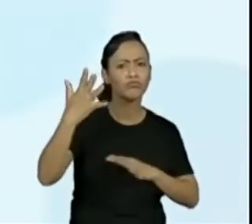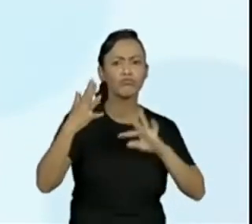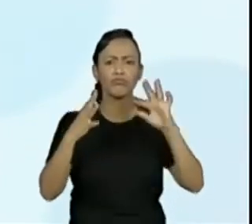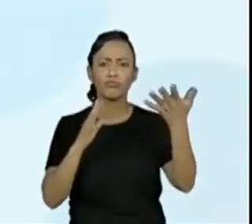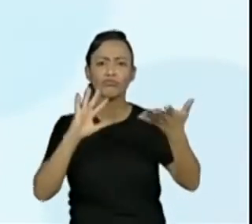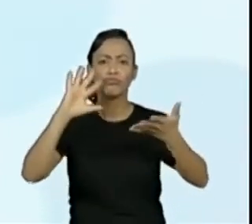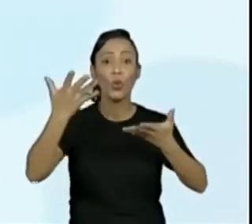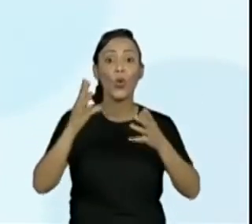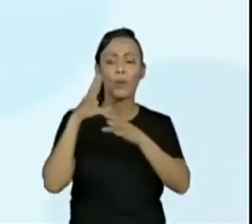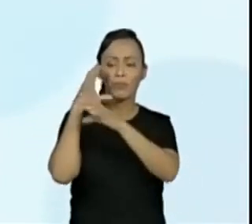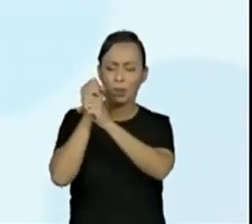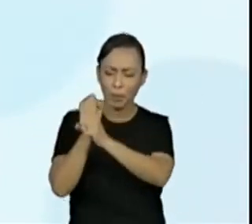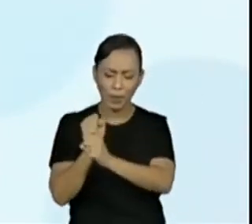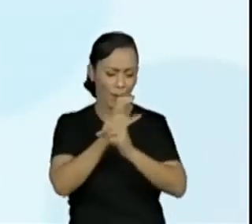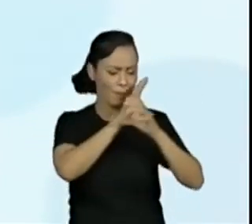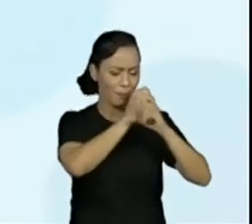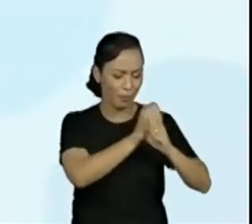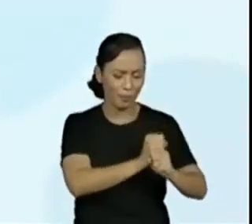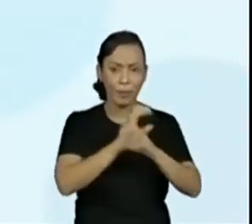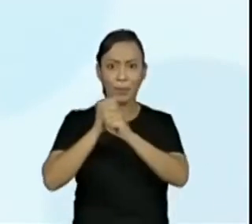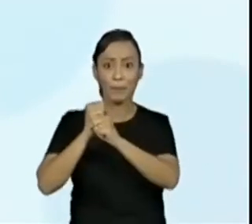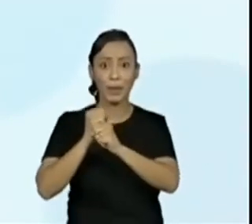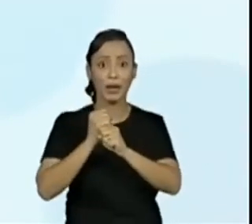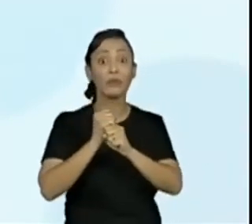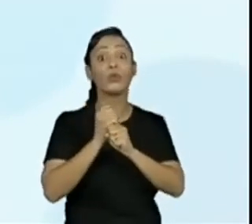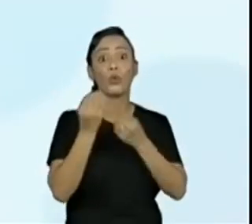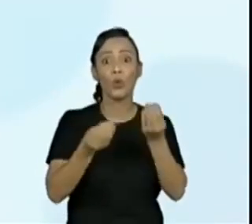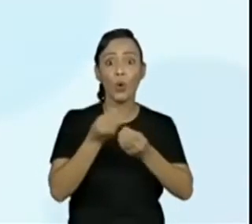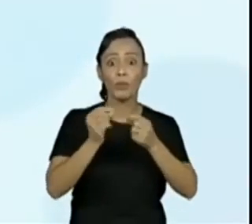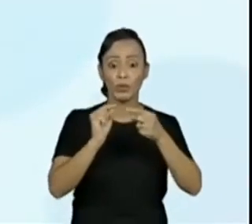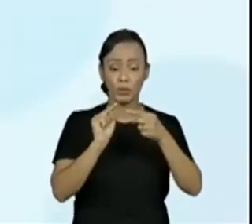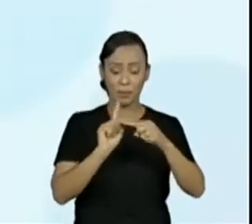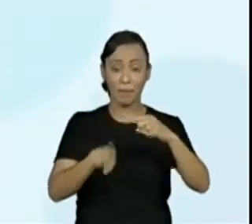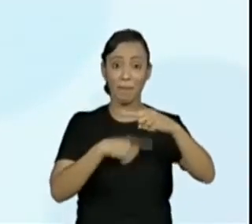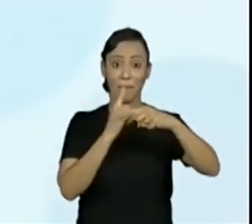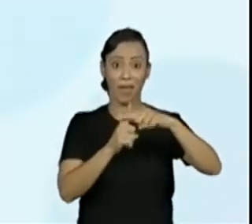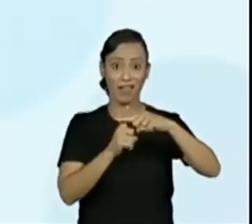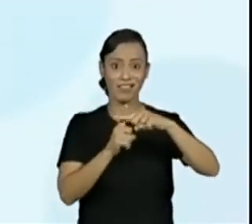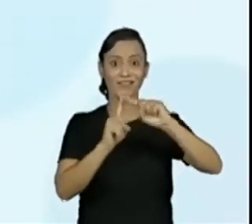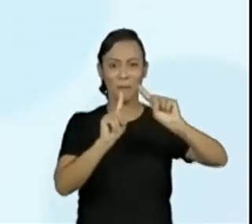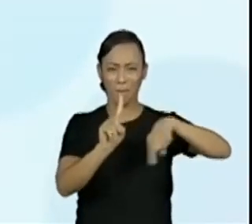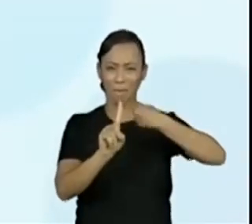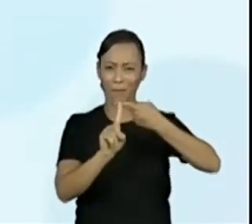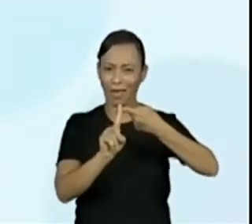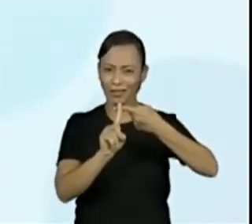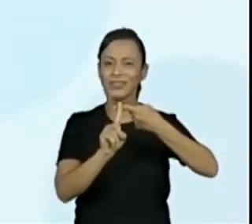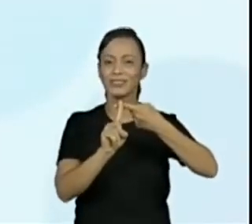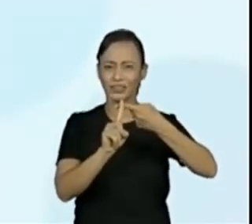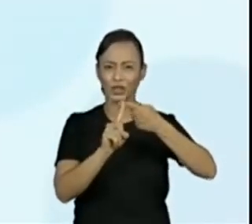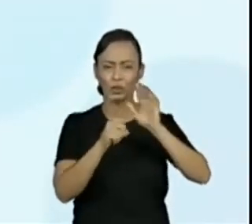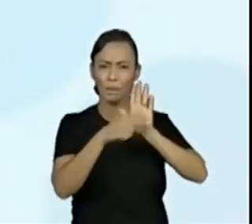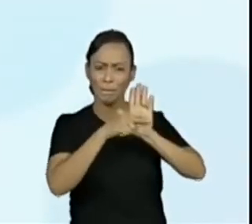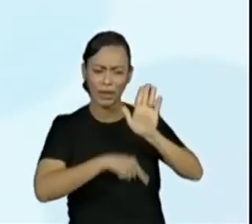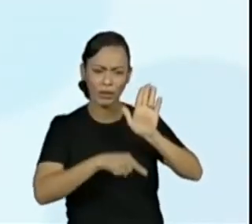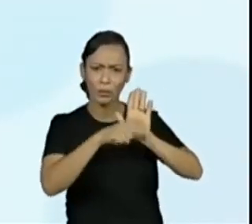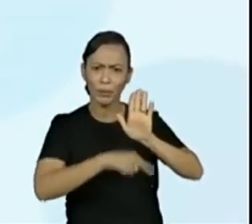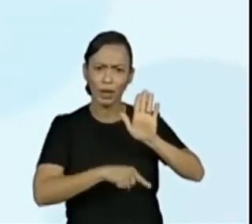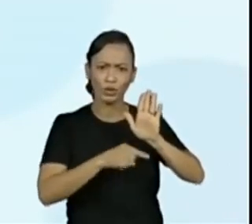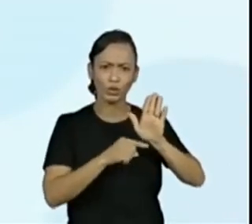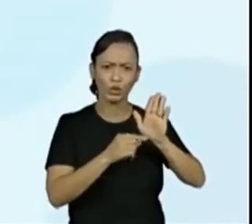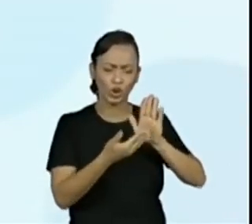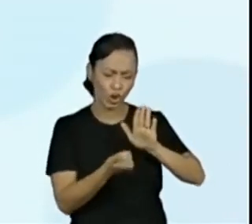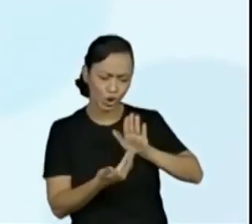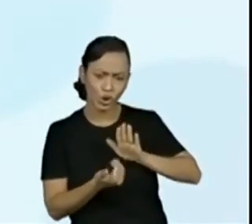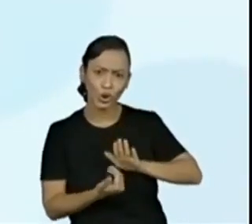de adição e subtração, com significados de juntar, acrescentar, separar e retirar, com o suporte de